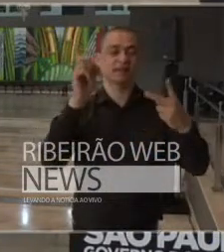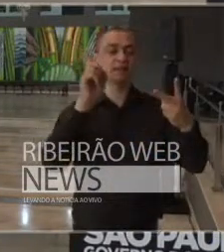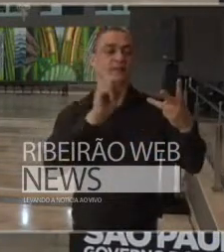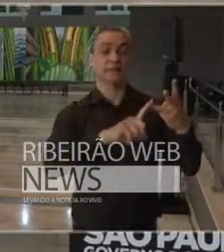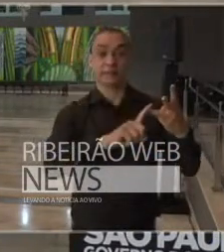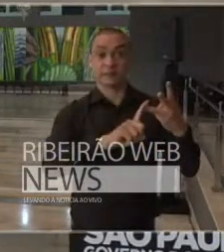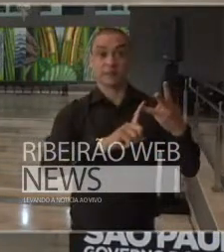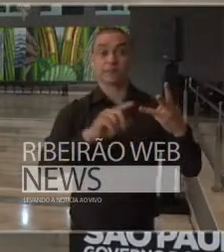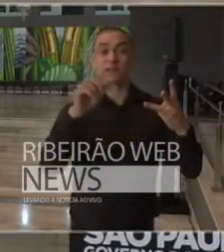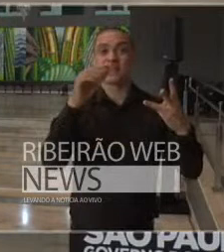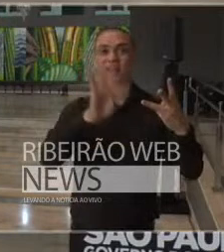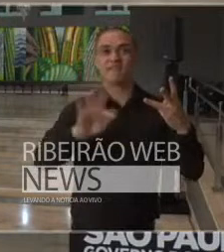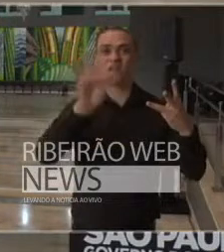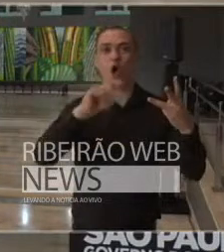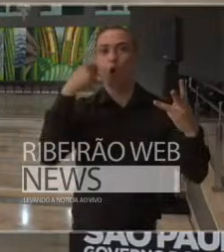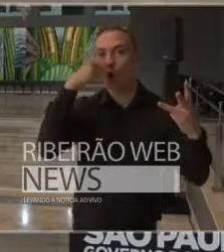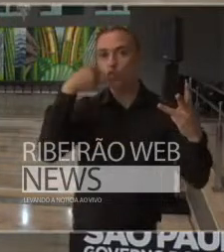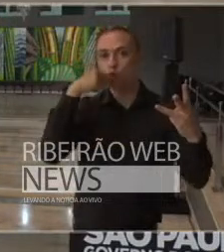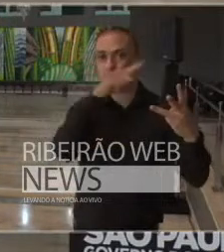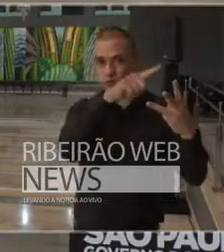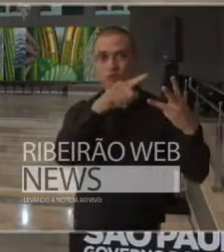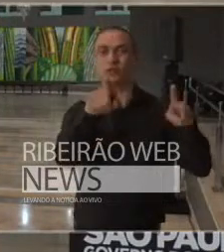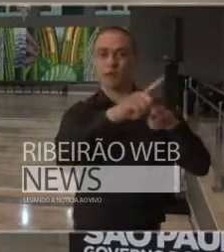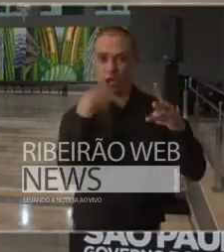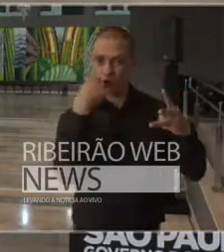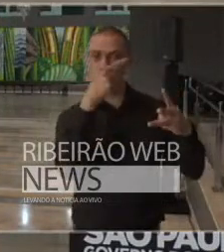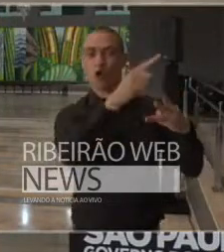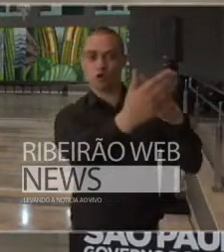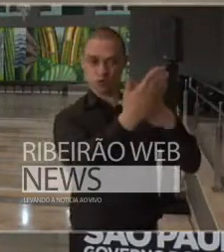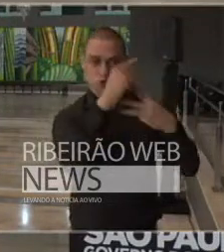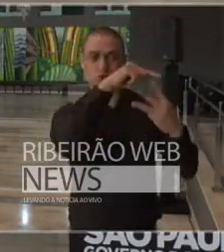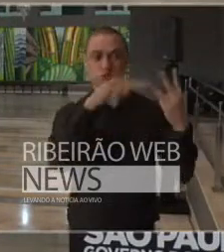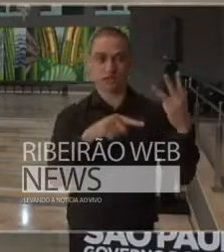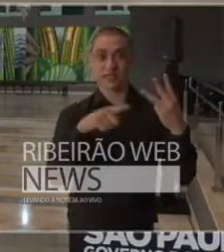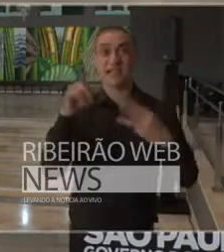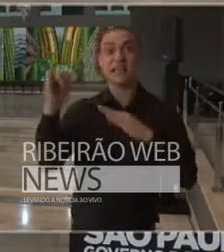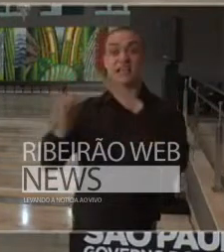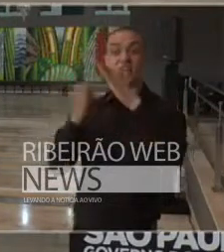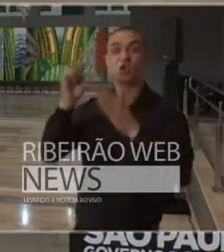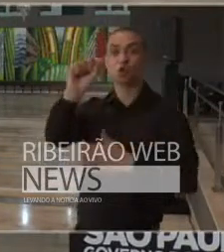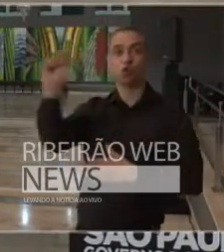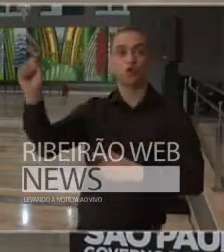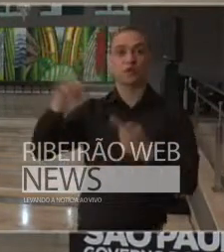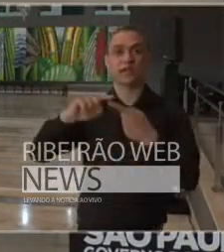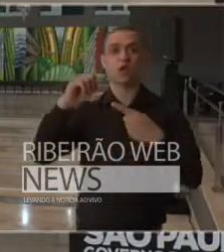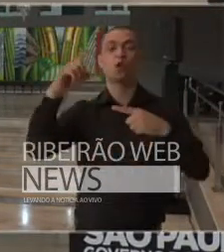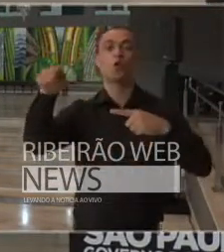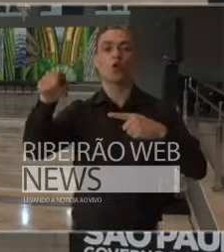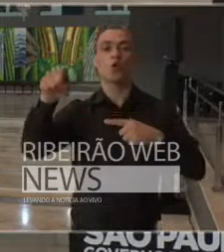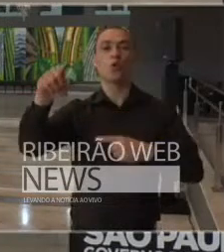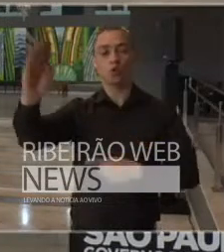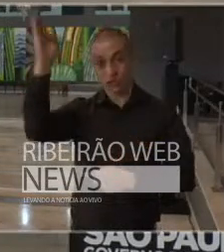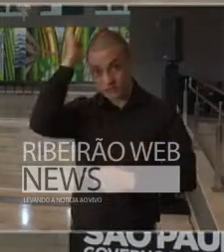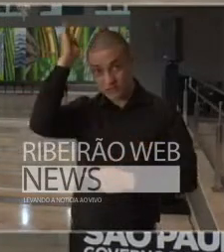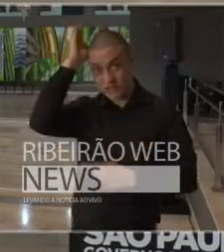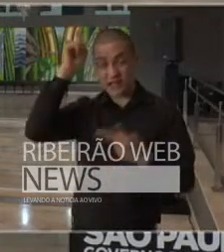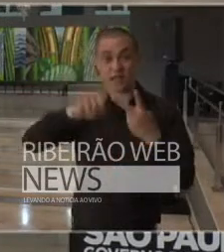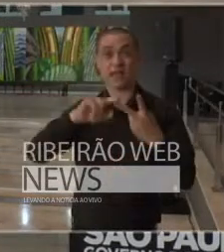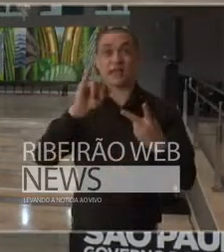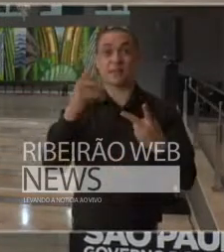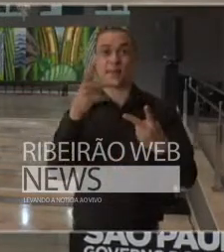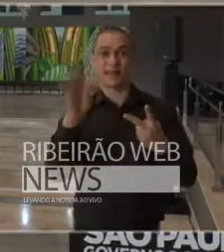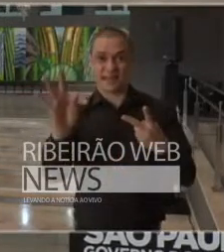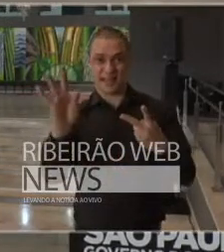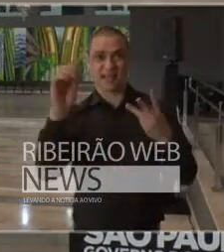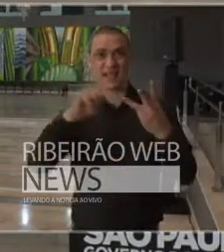e a Faculdade de Odontologia. Entre as instituições, temos o SENAI, o IPT, o Instituto